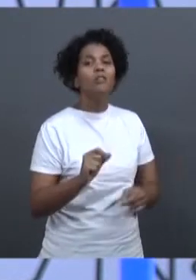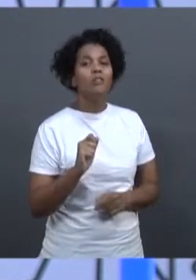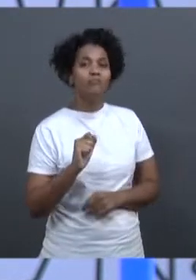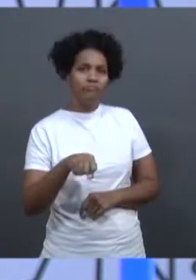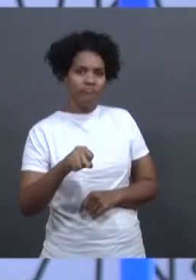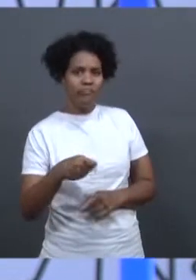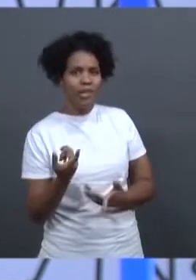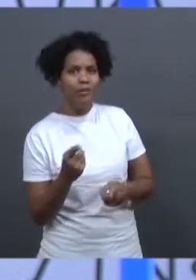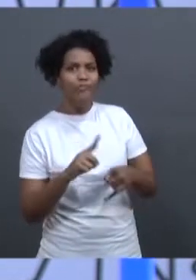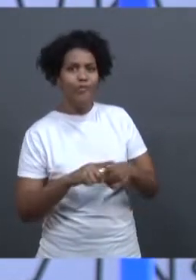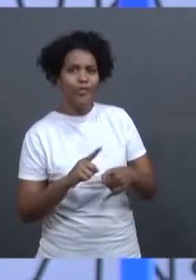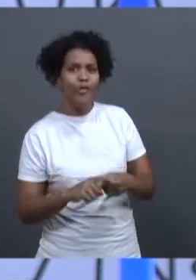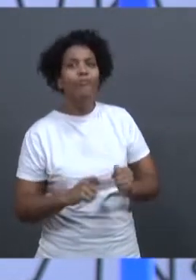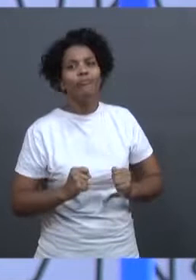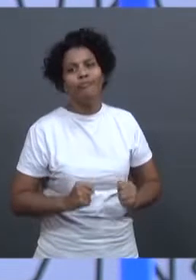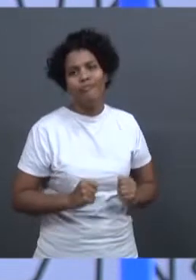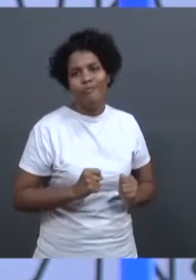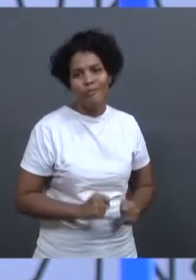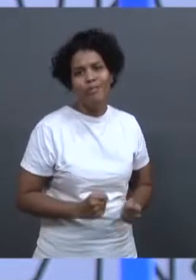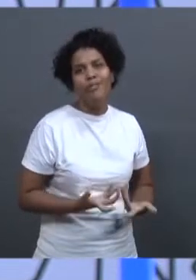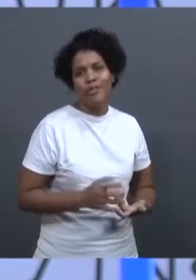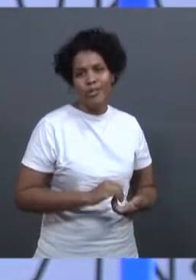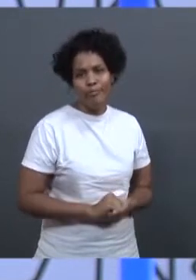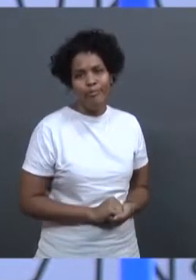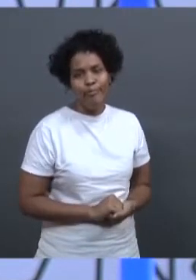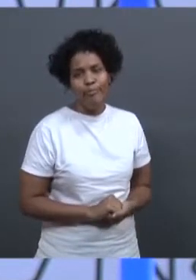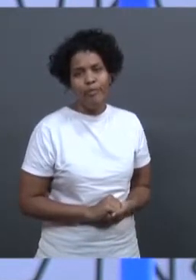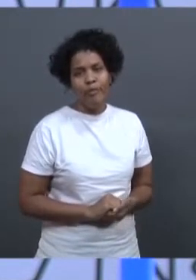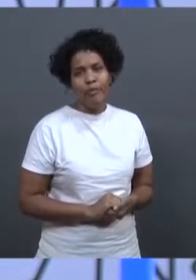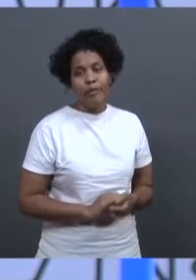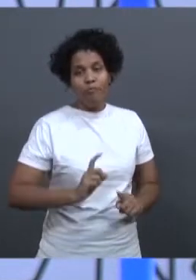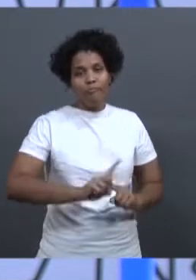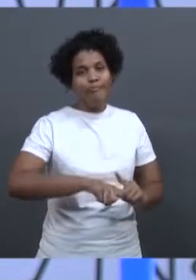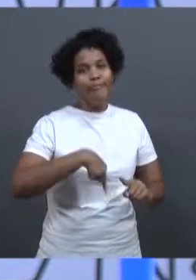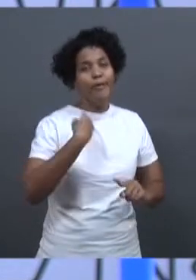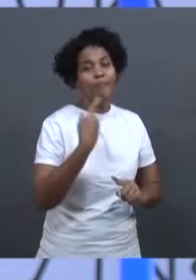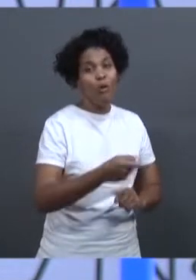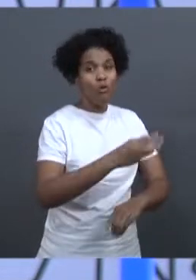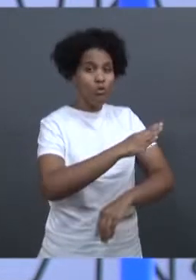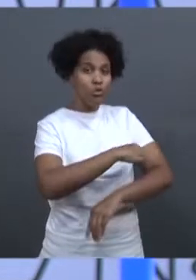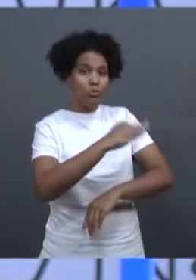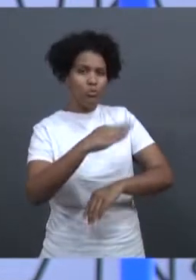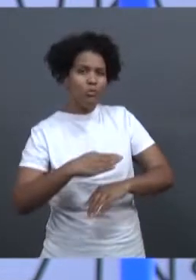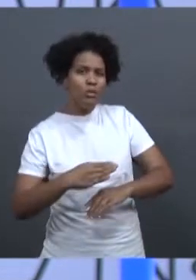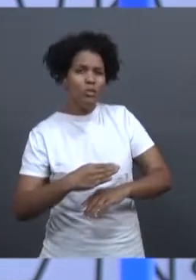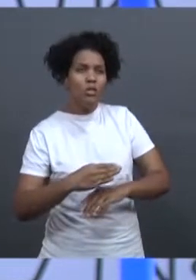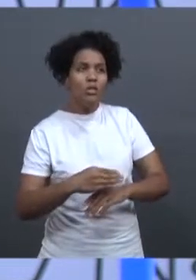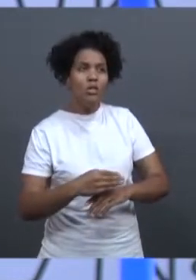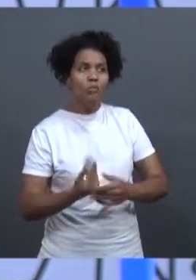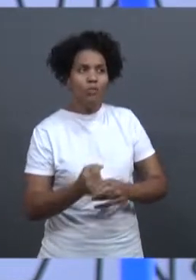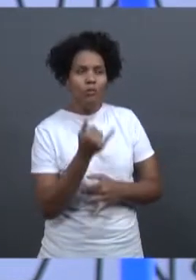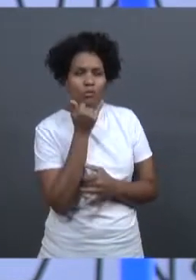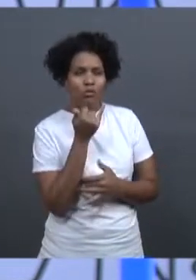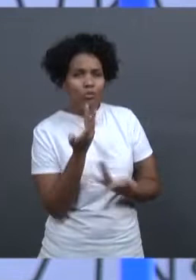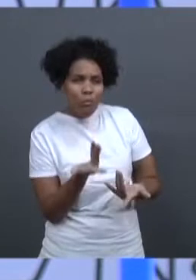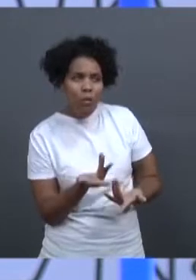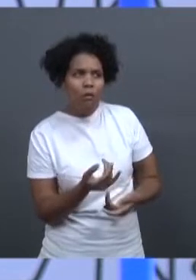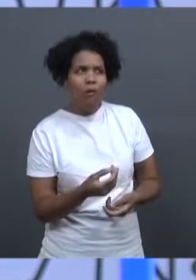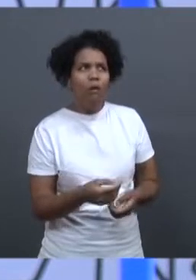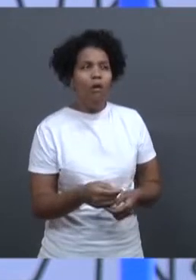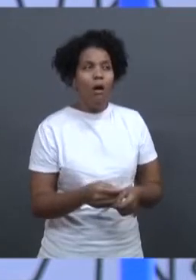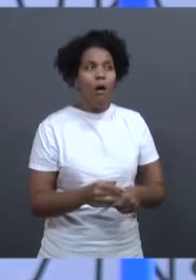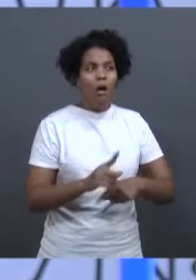barramento de amontante. E após Brumadinho, após Mariana, houveram várias